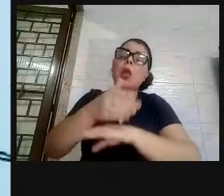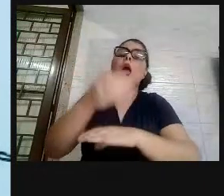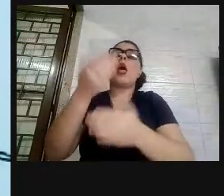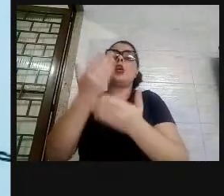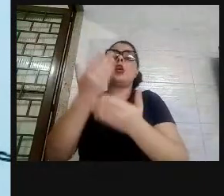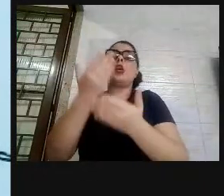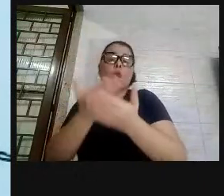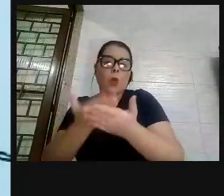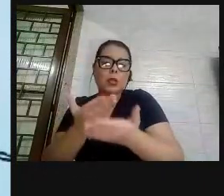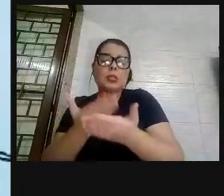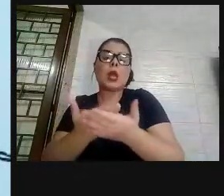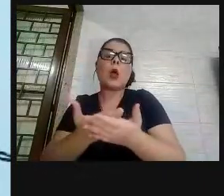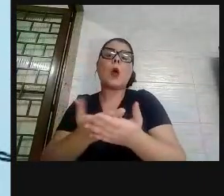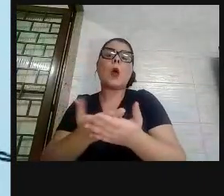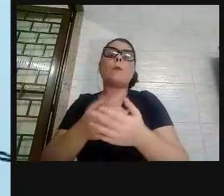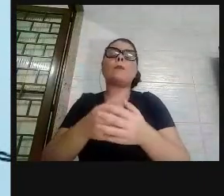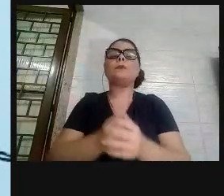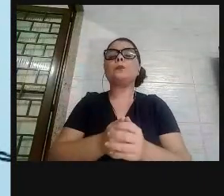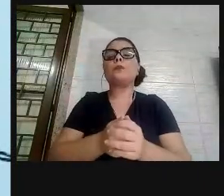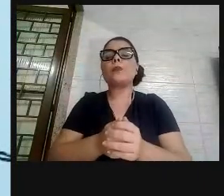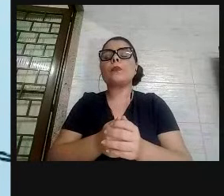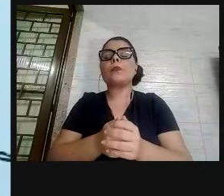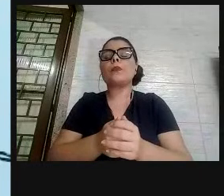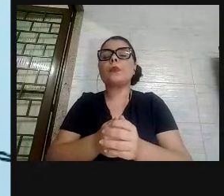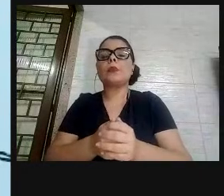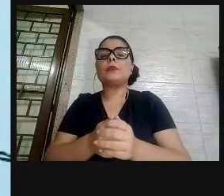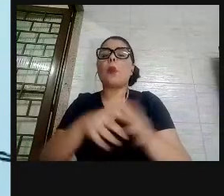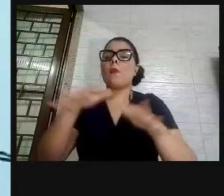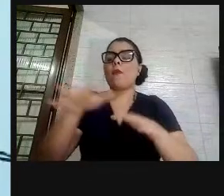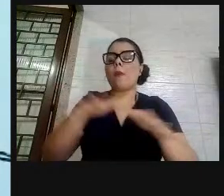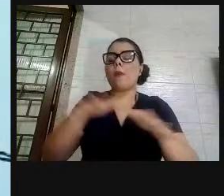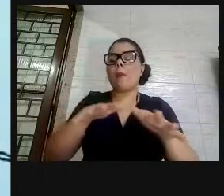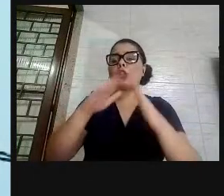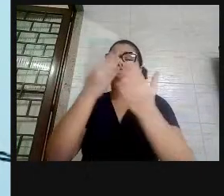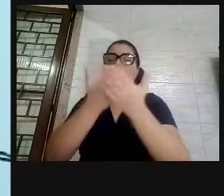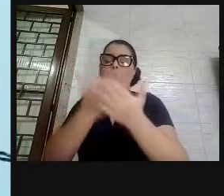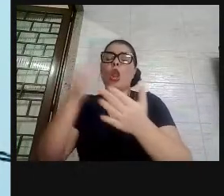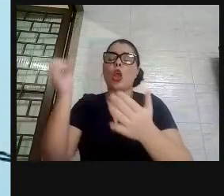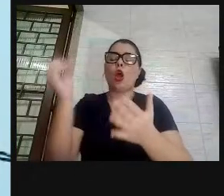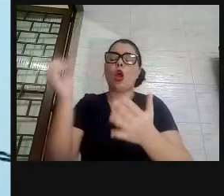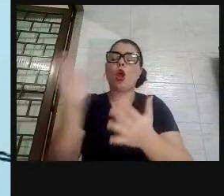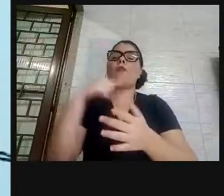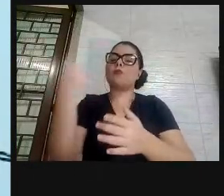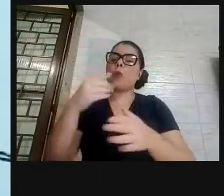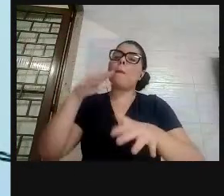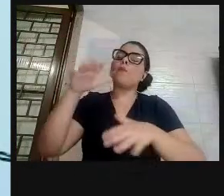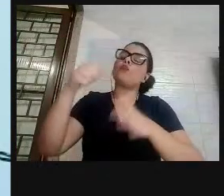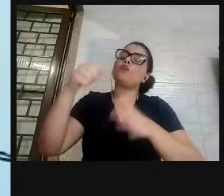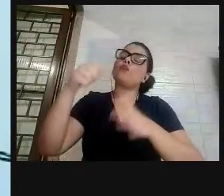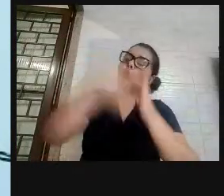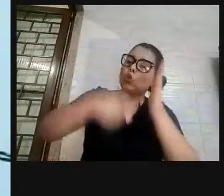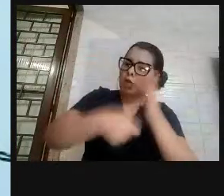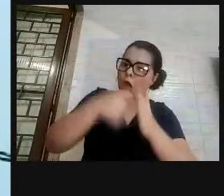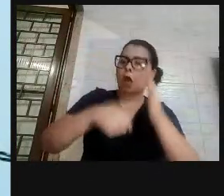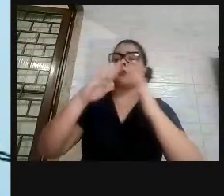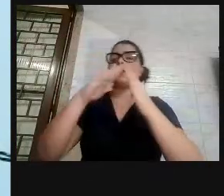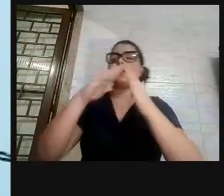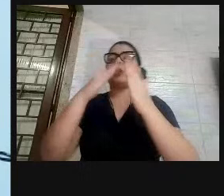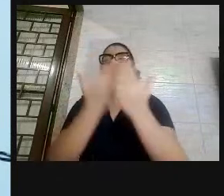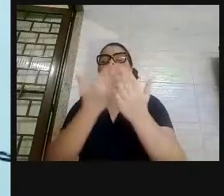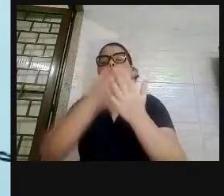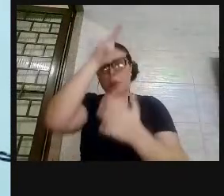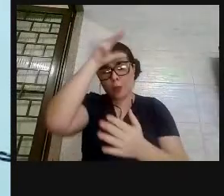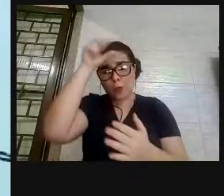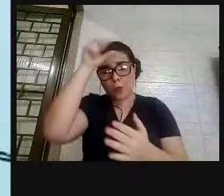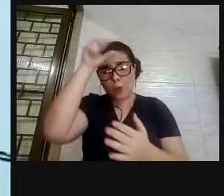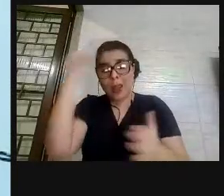Manifesto dos Pioneiros, do movimento da escola nova, do início da luta pela escola pública. Até os anos 30, no Brasil, não